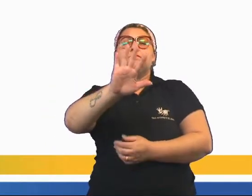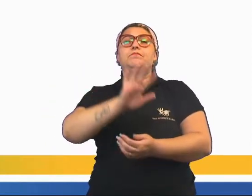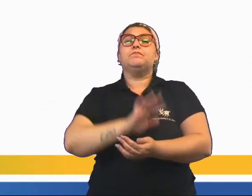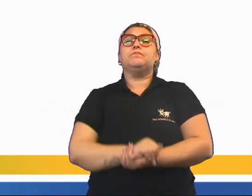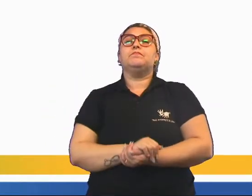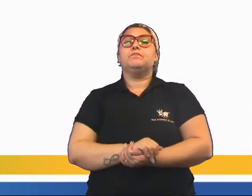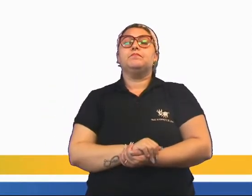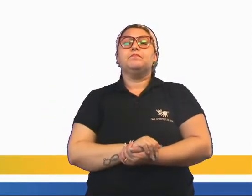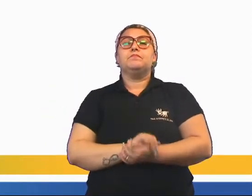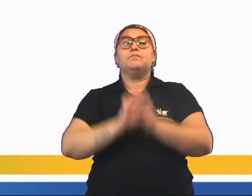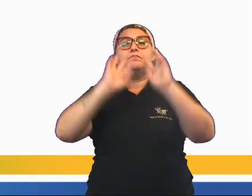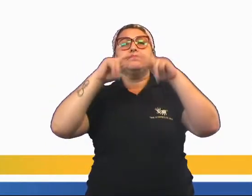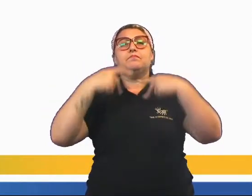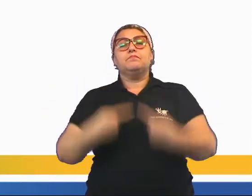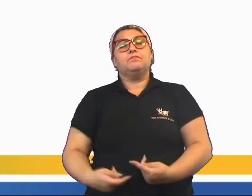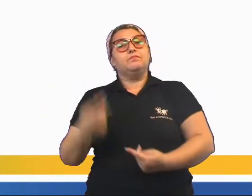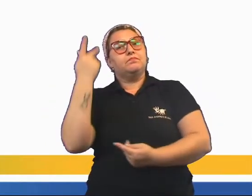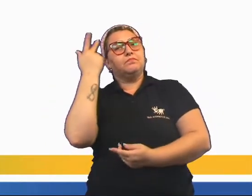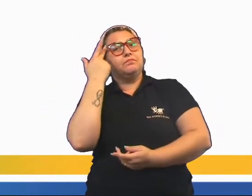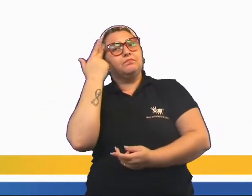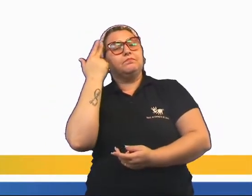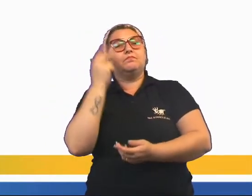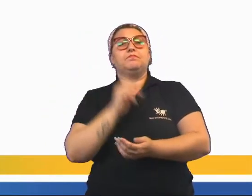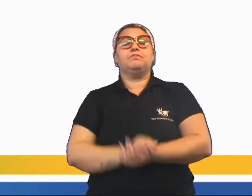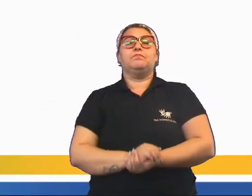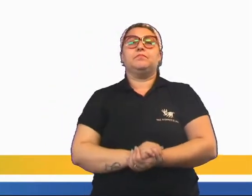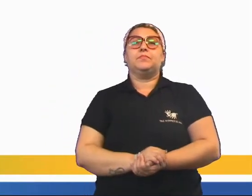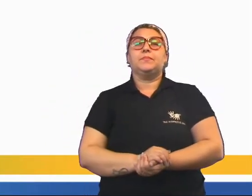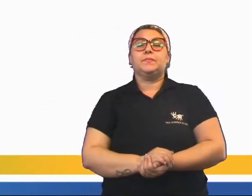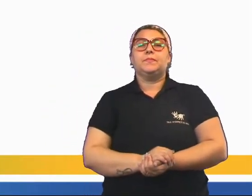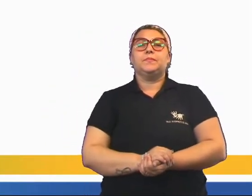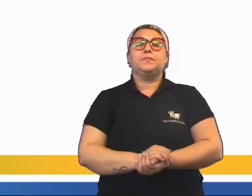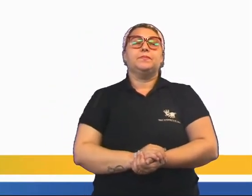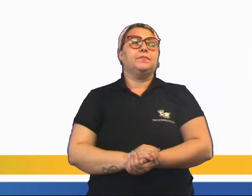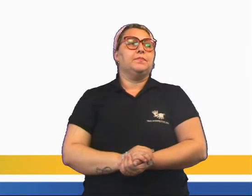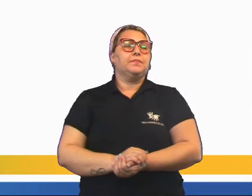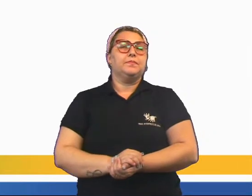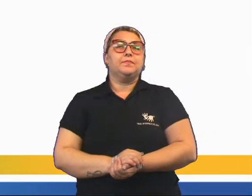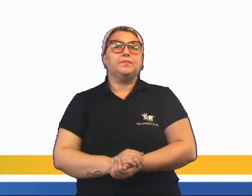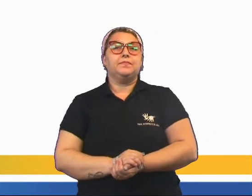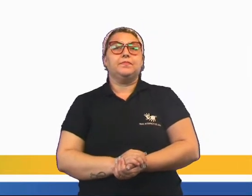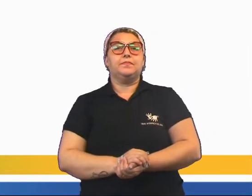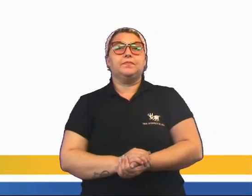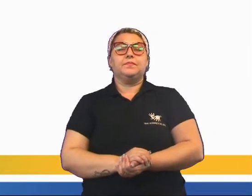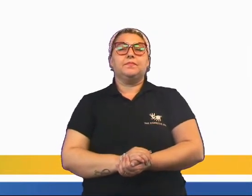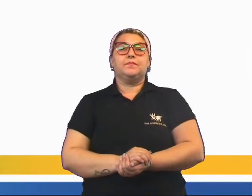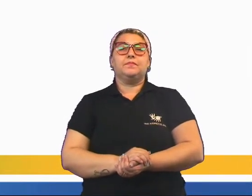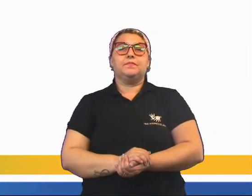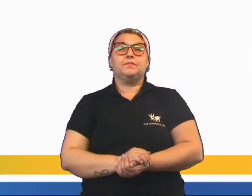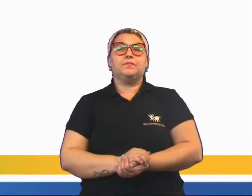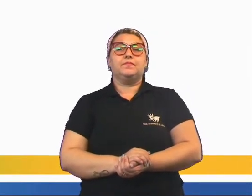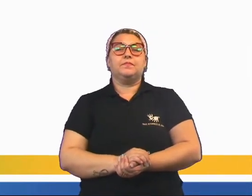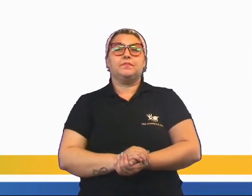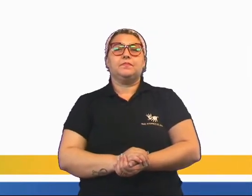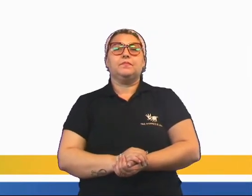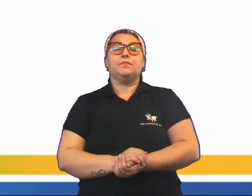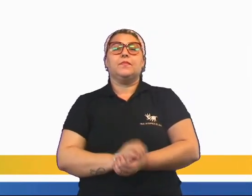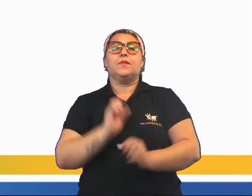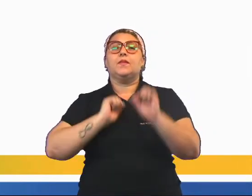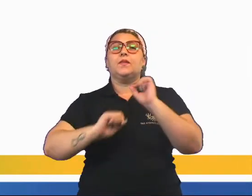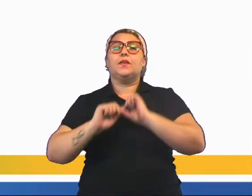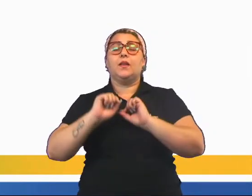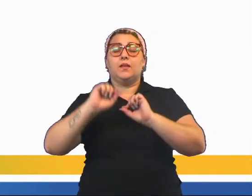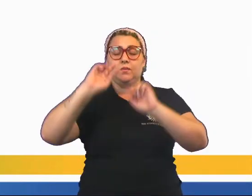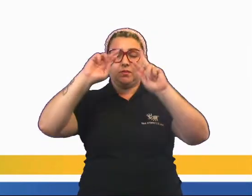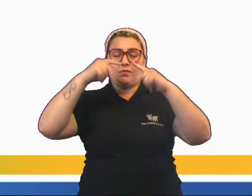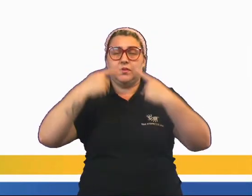humana, natural. A cosmovisão da religião é sobrenatural. A religião vai dizer que o